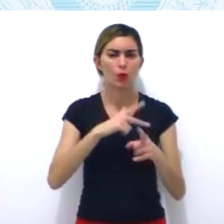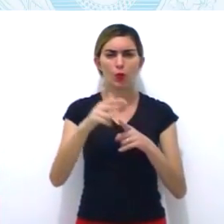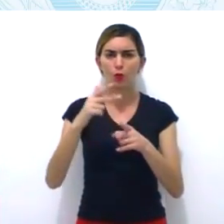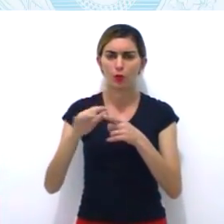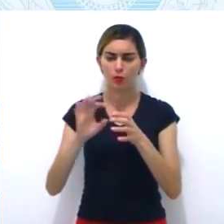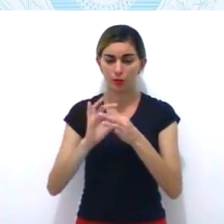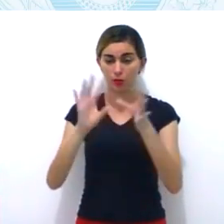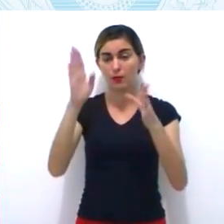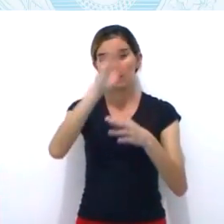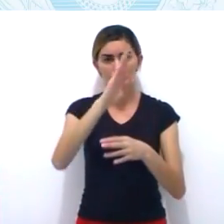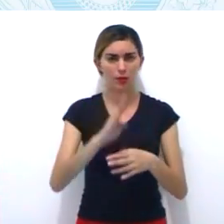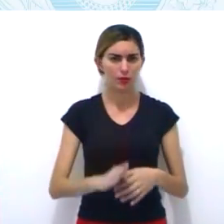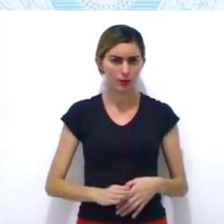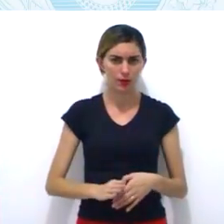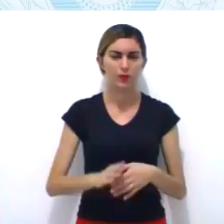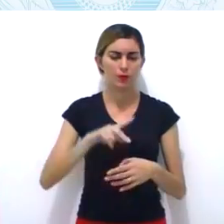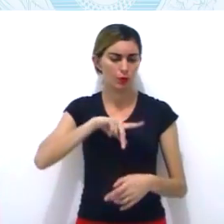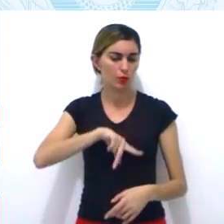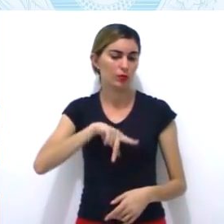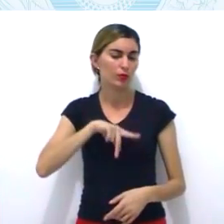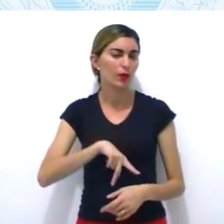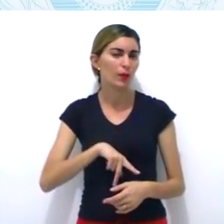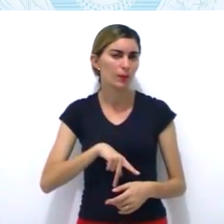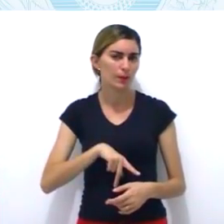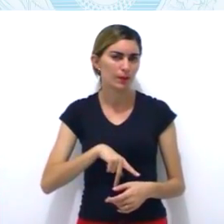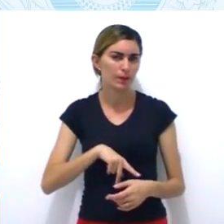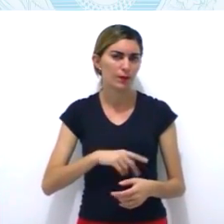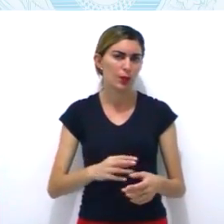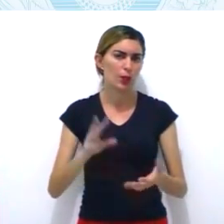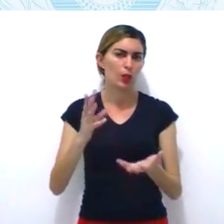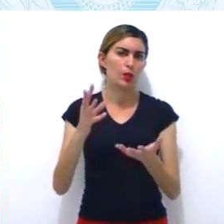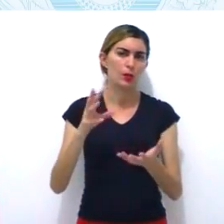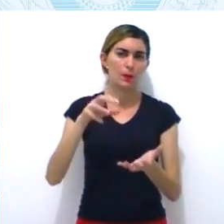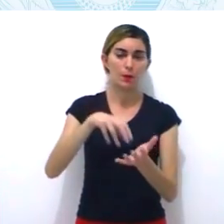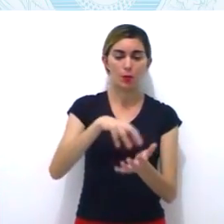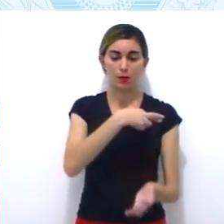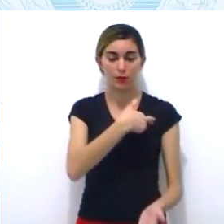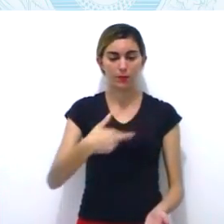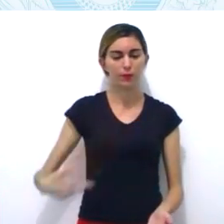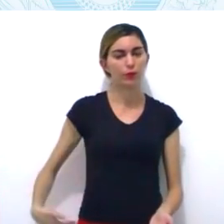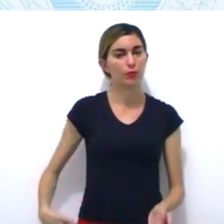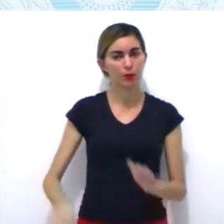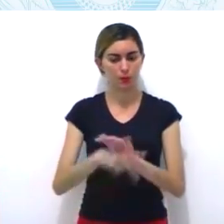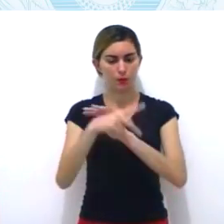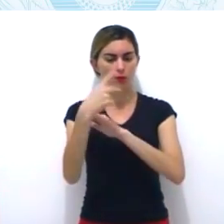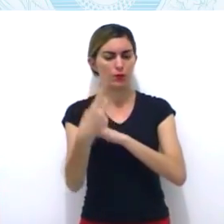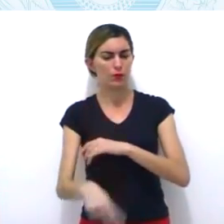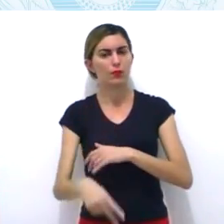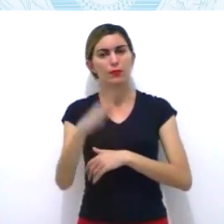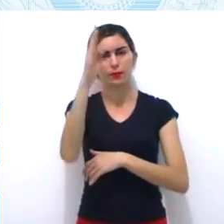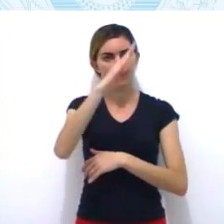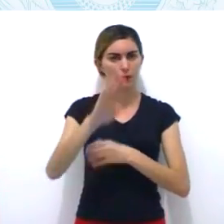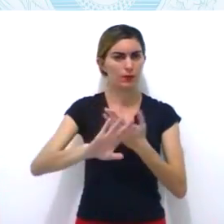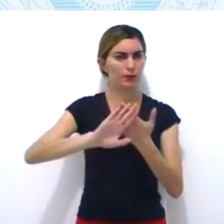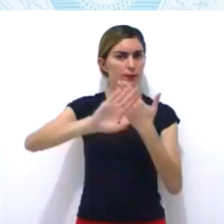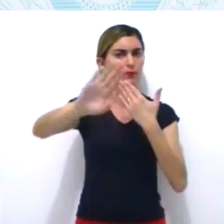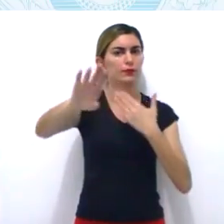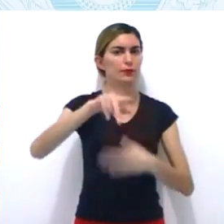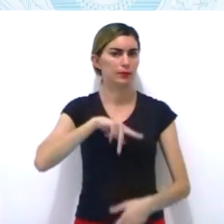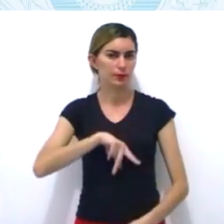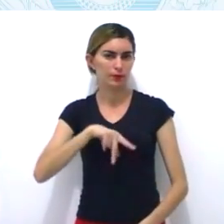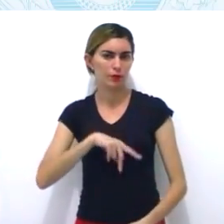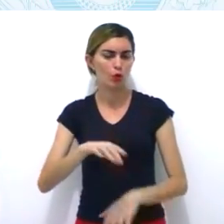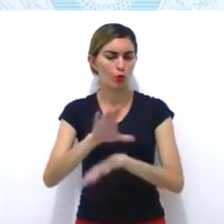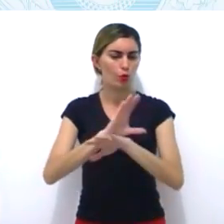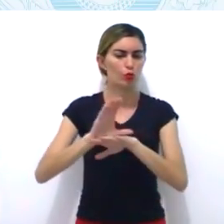e elaborar uma Constituição. Então, essa Revolução tem início quando? Teve início, de